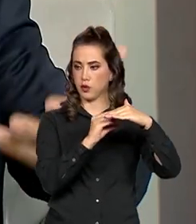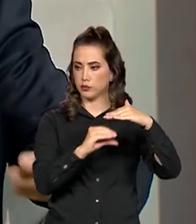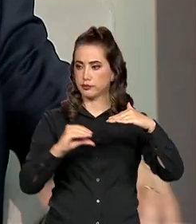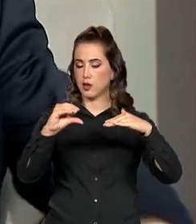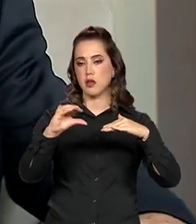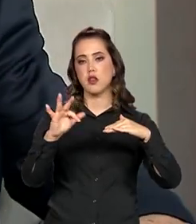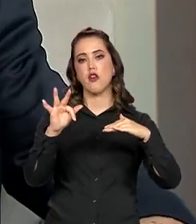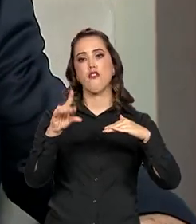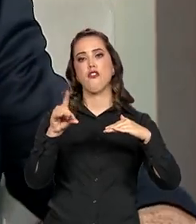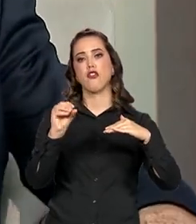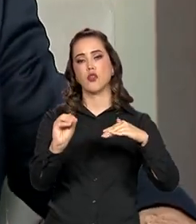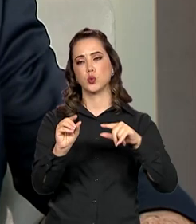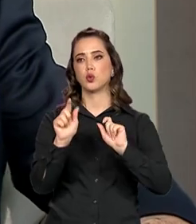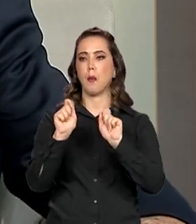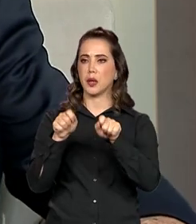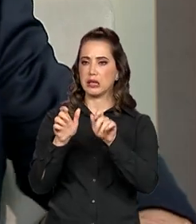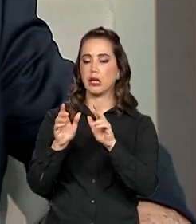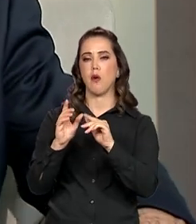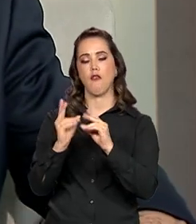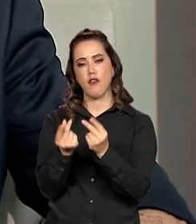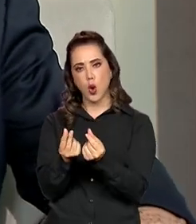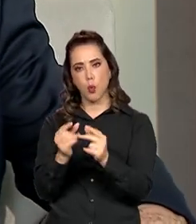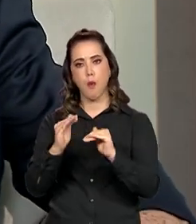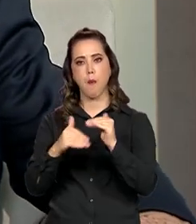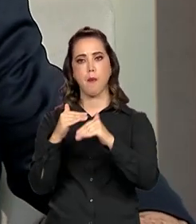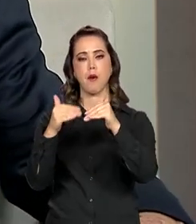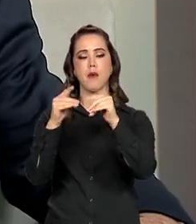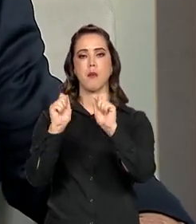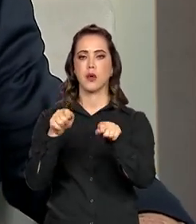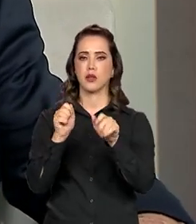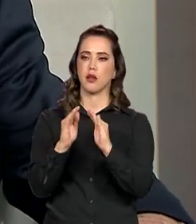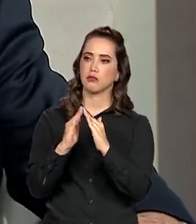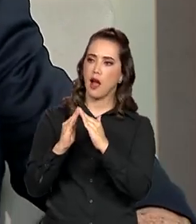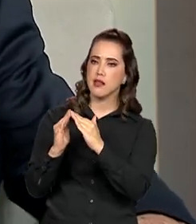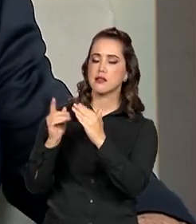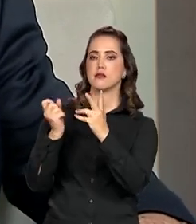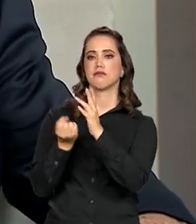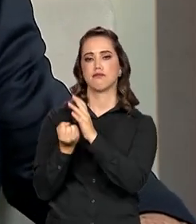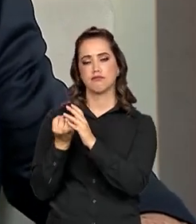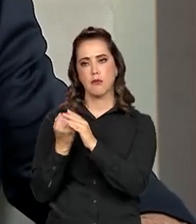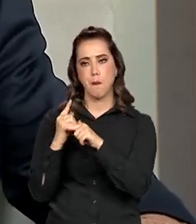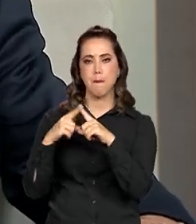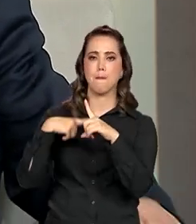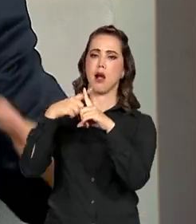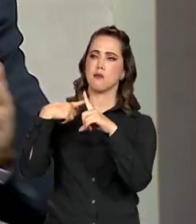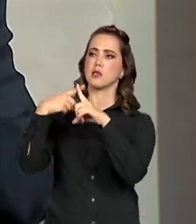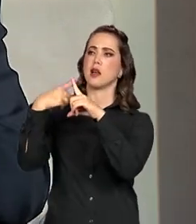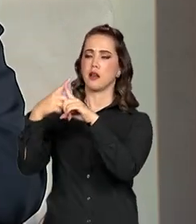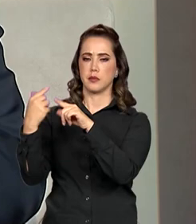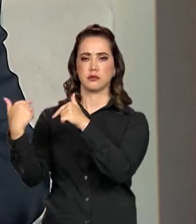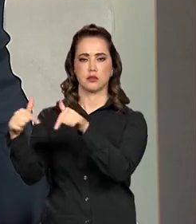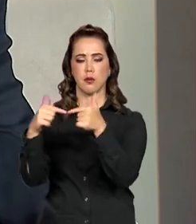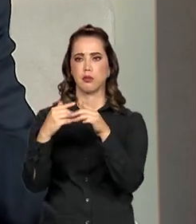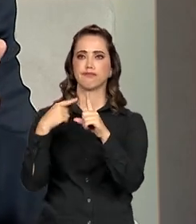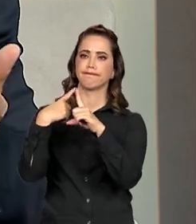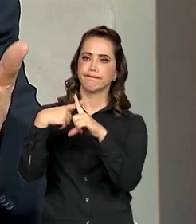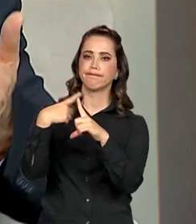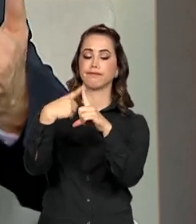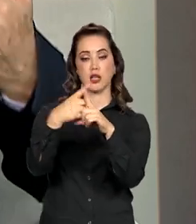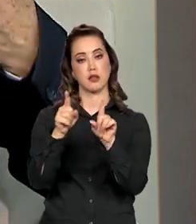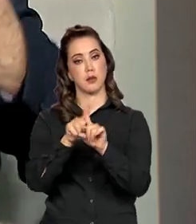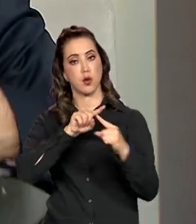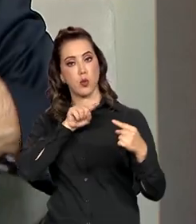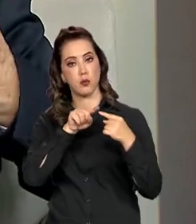tornar ele mais poderoso, para financiar mais habitação, mais infraestrutura, mais saneamento, e também com o objetivo de